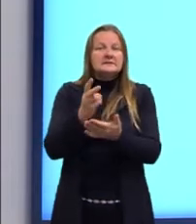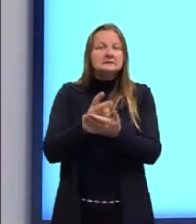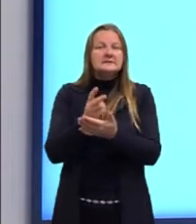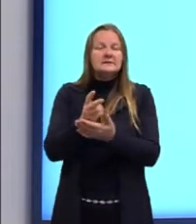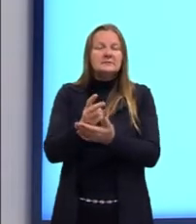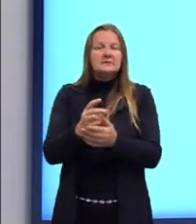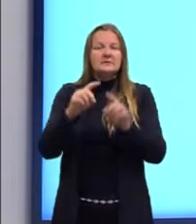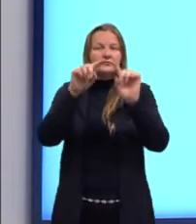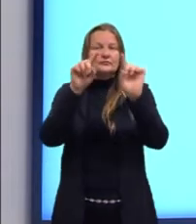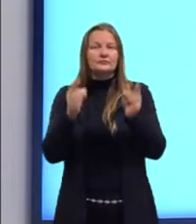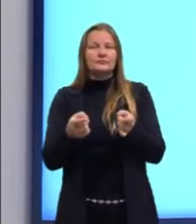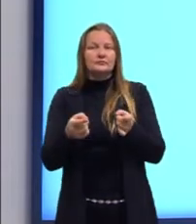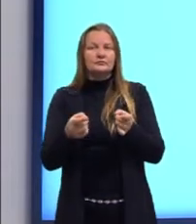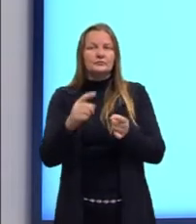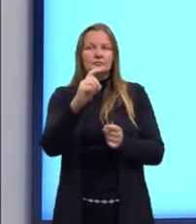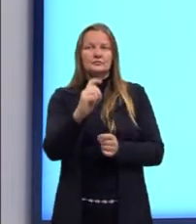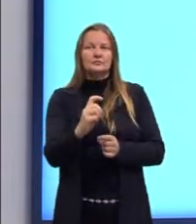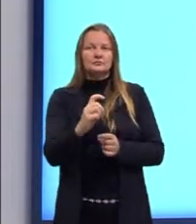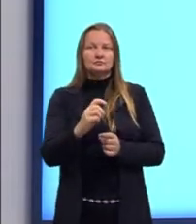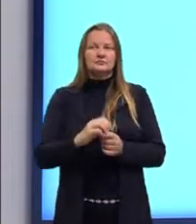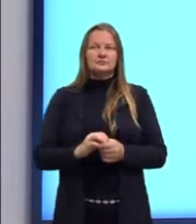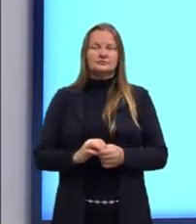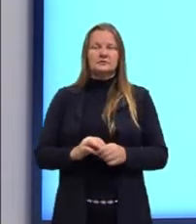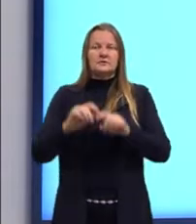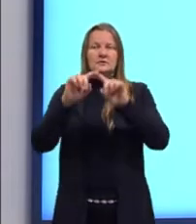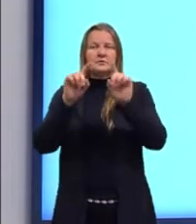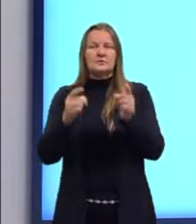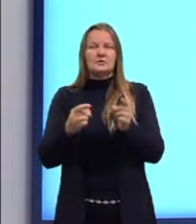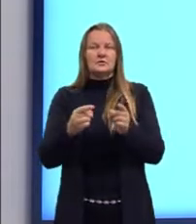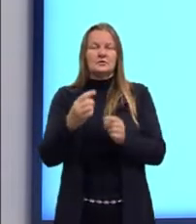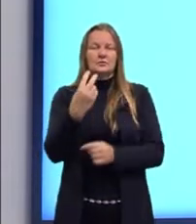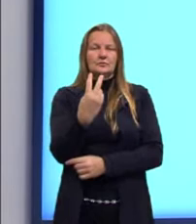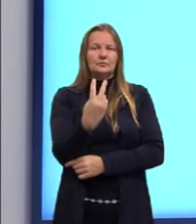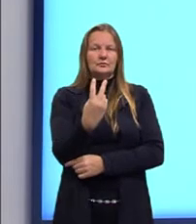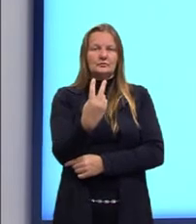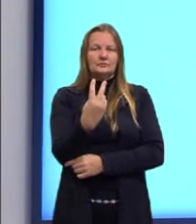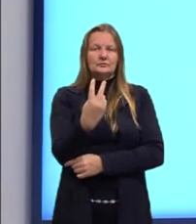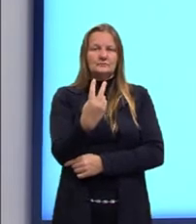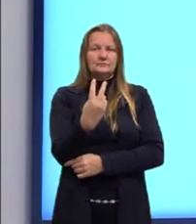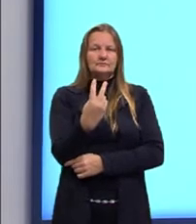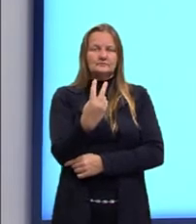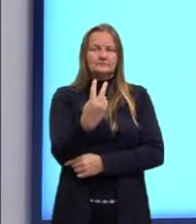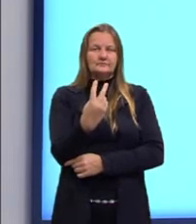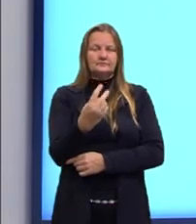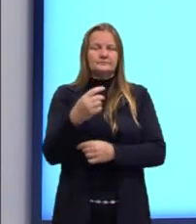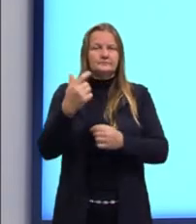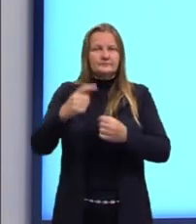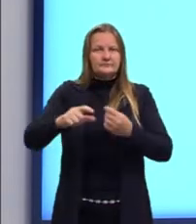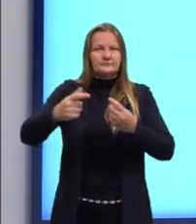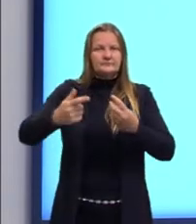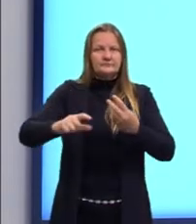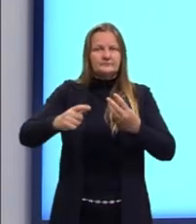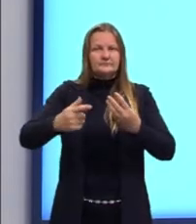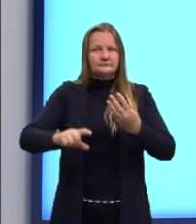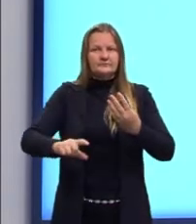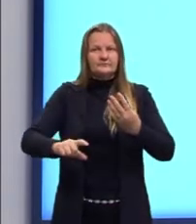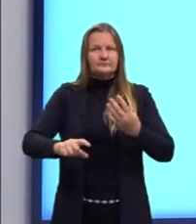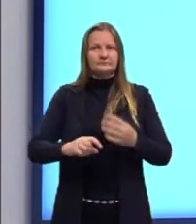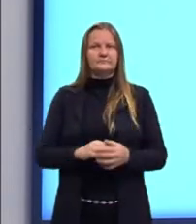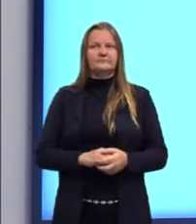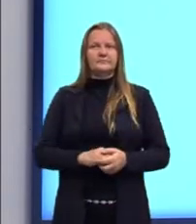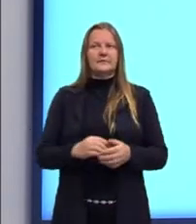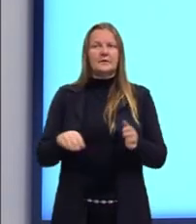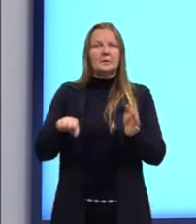fatores, nós temos o X e nós temos fatores ali 2, e eles vão se repetindo. Então eu posso escrever